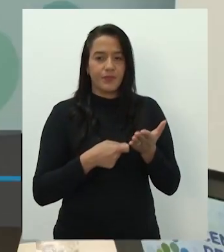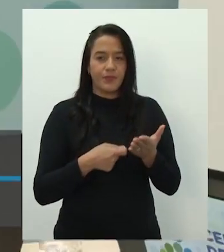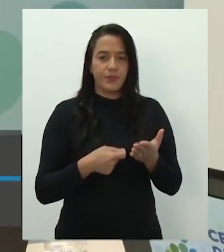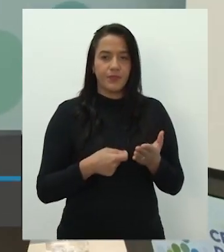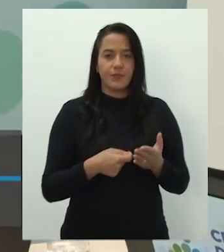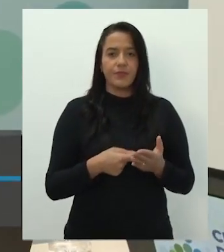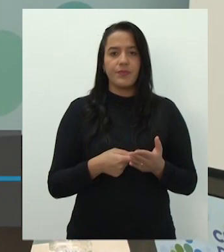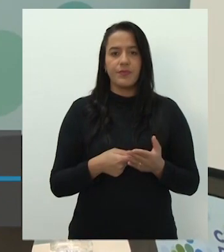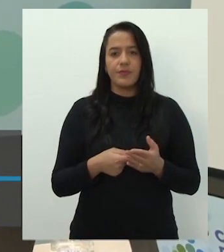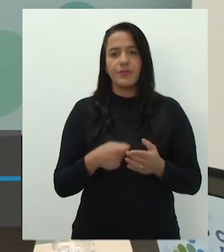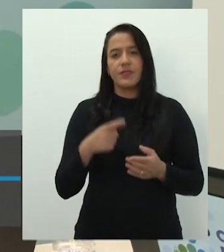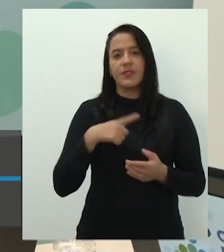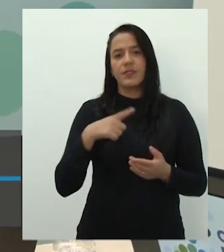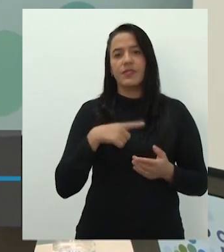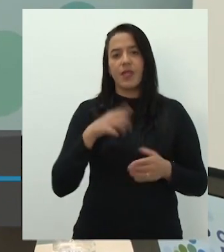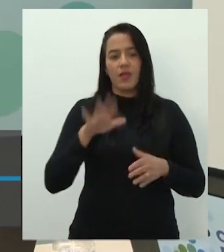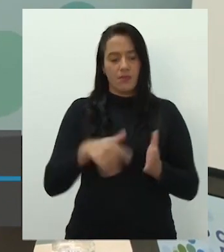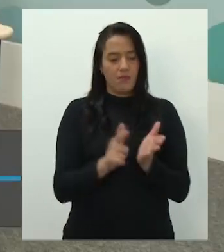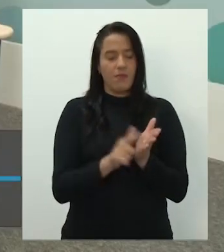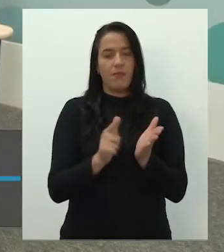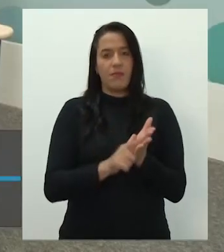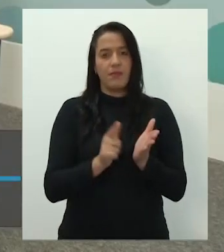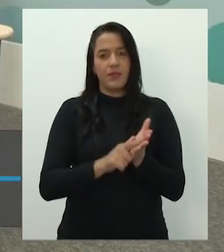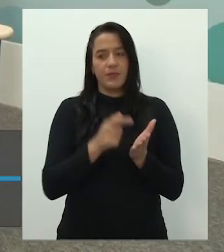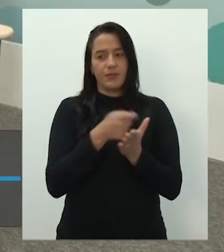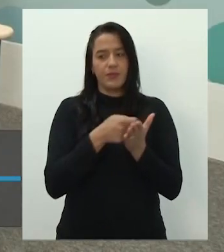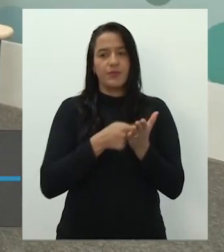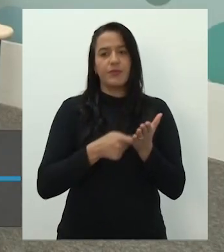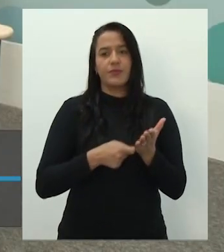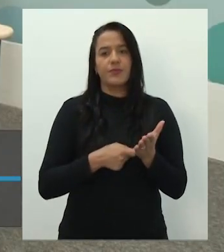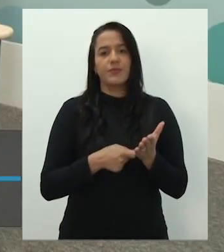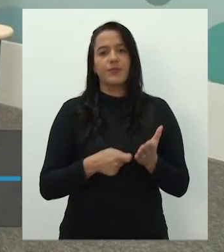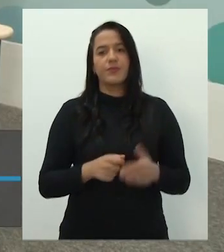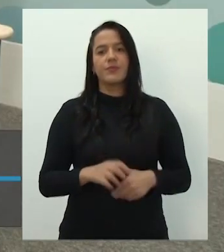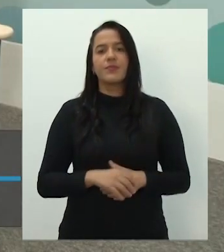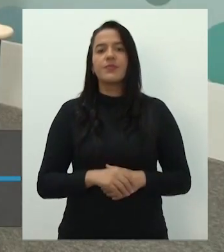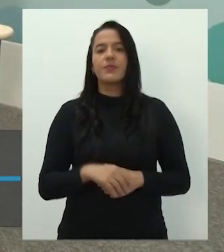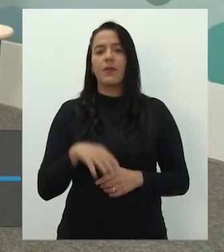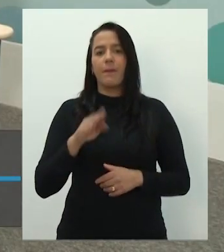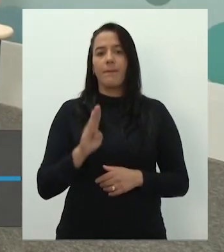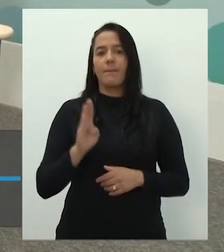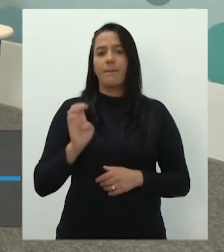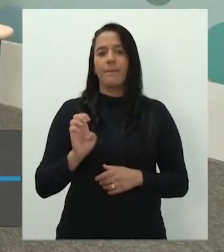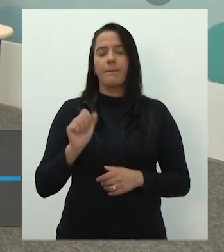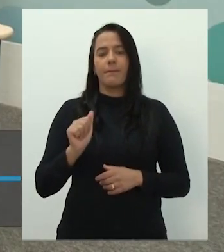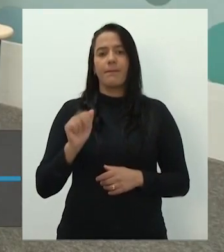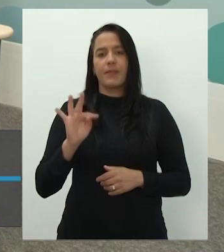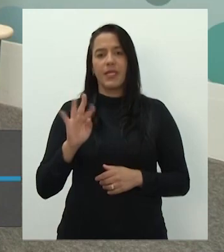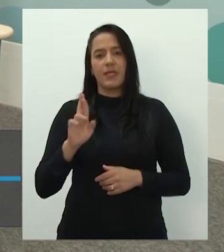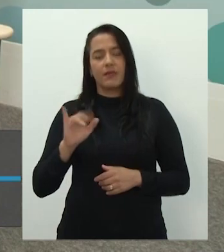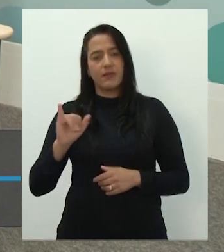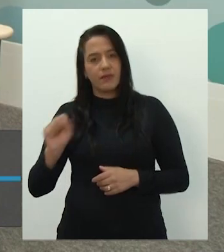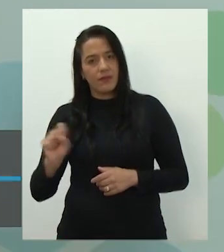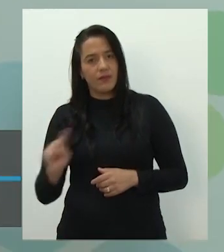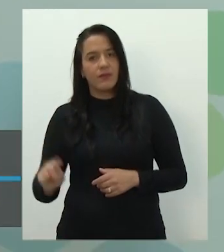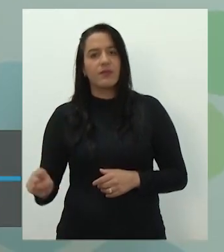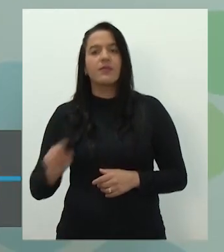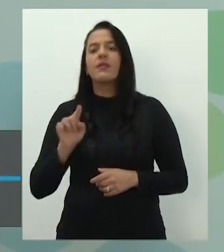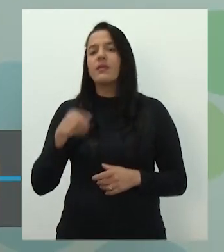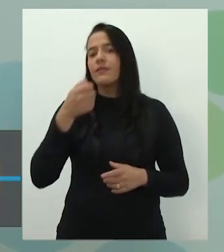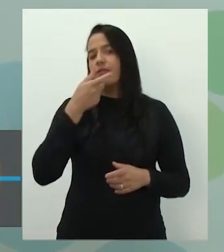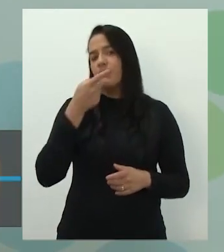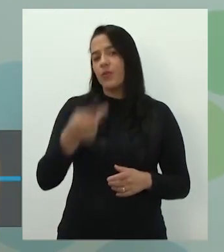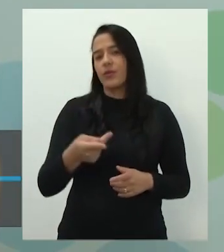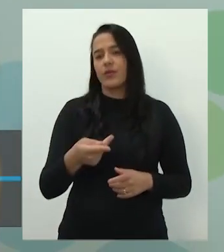papel com algo escrito. Valeu, Bianca. Expressão corporal, já é bem legal. Júlia Beatriz disse, linguagem não verbal e linguagem verbal.